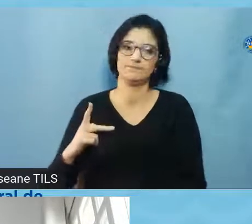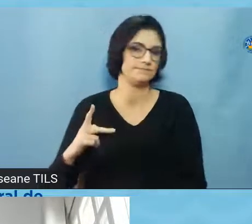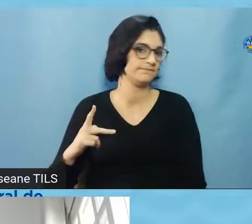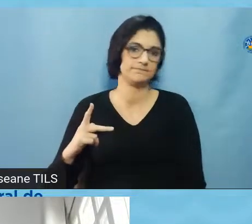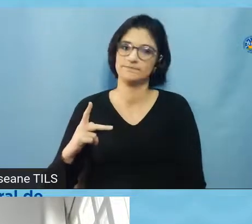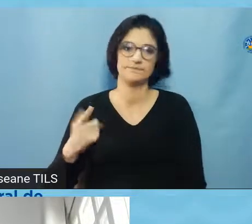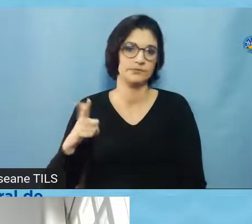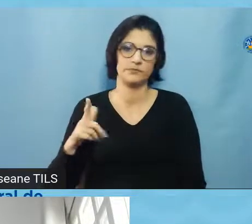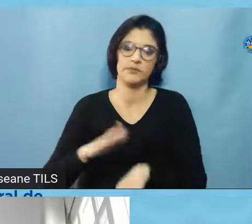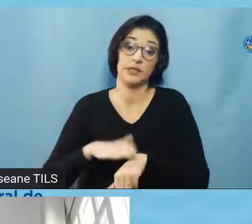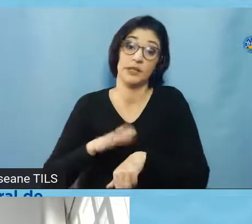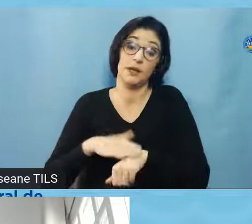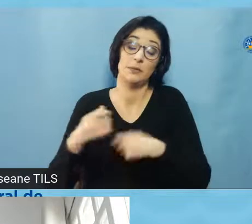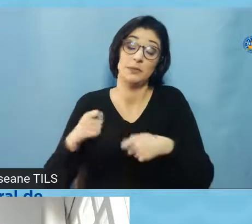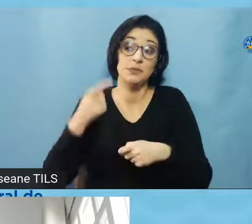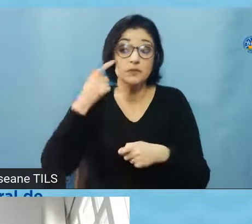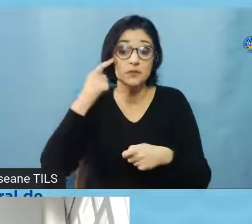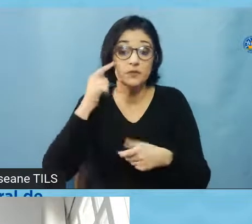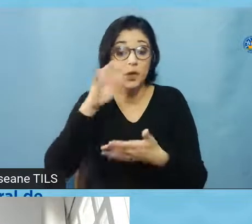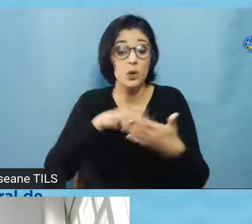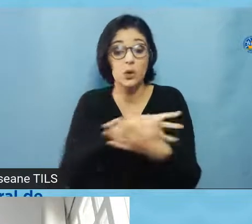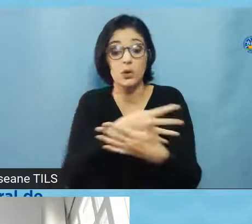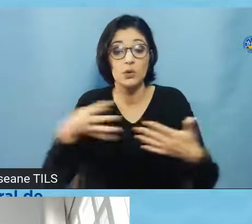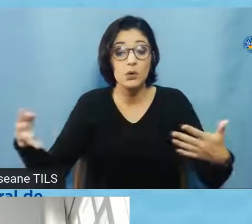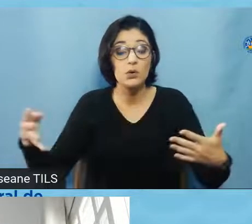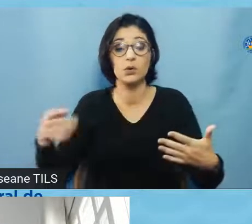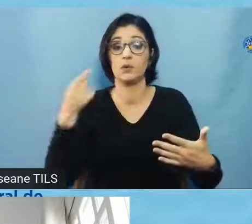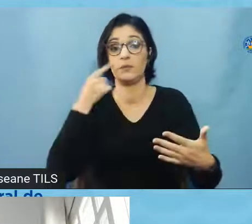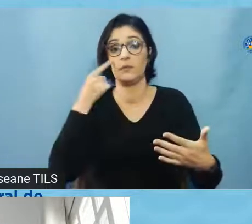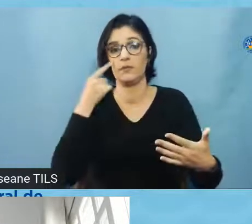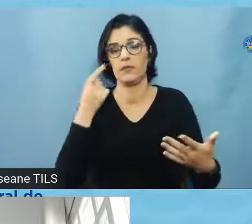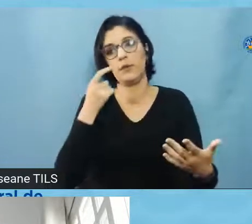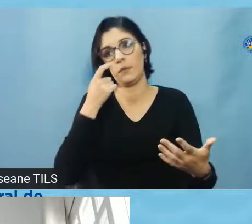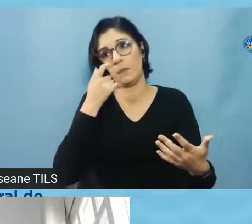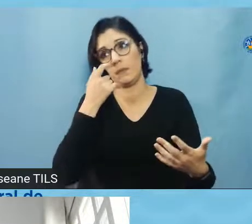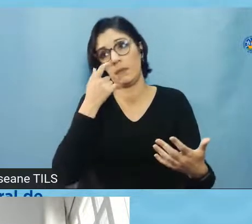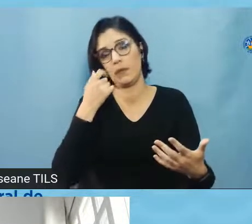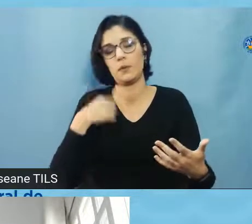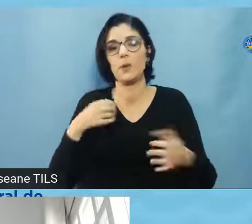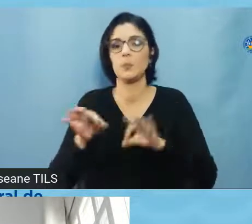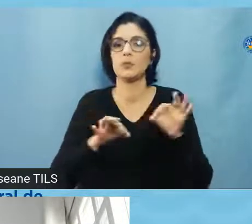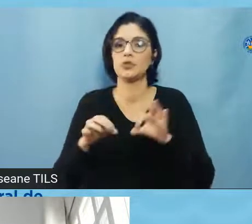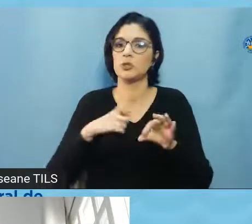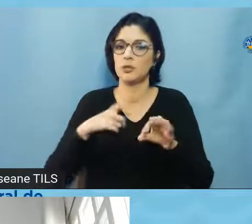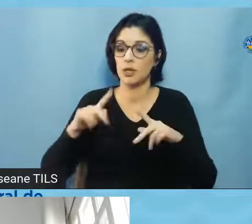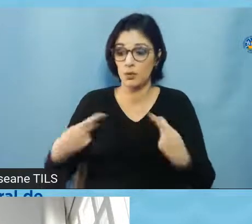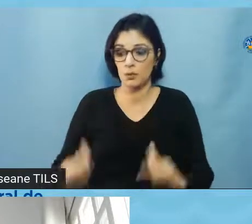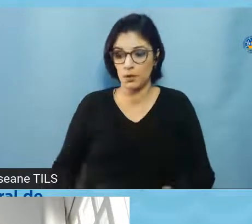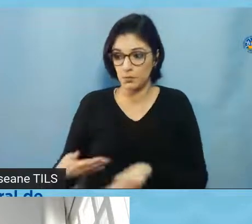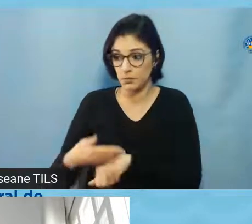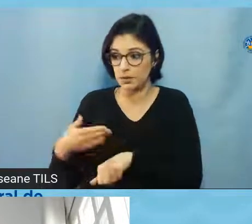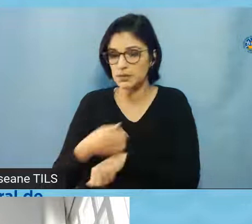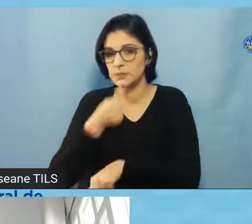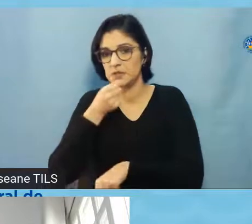não vai dar tempo mesmo, né? Então, entendendo que eu estou planejando um projeto que envolve seres humanos, eu tenho que fazer a submissão